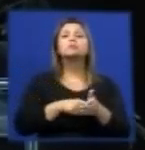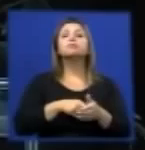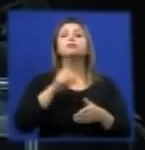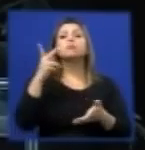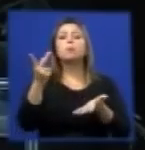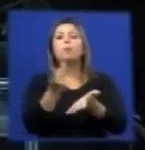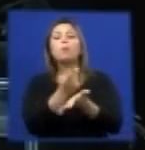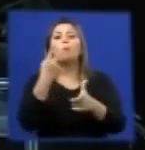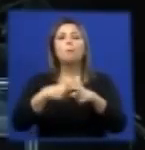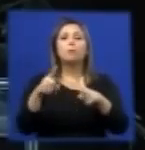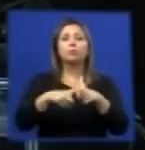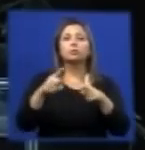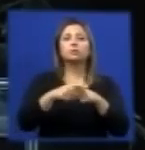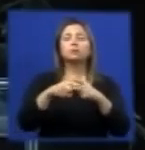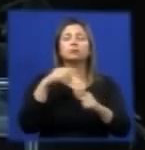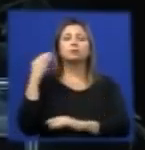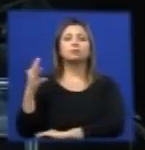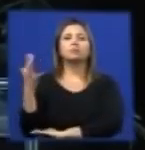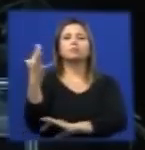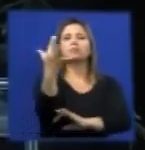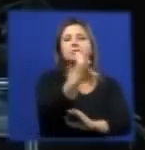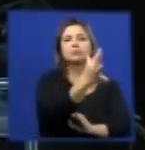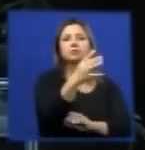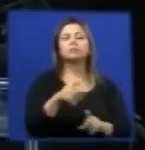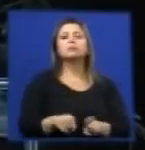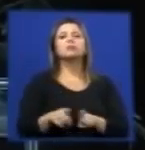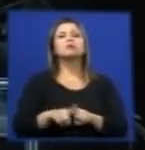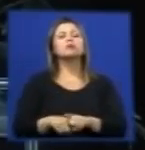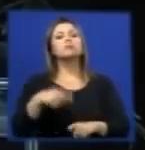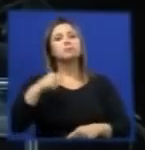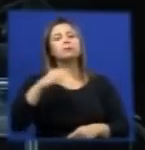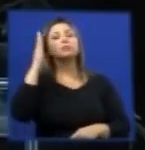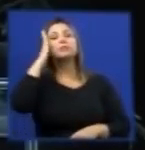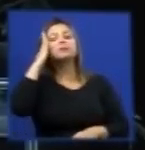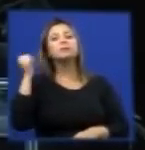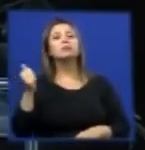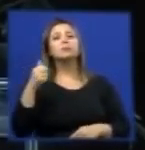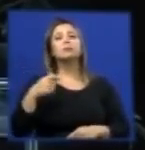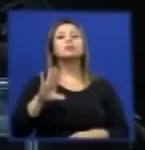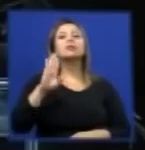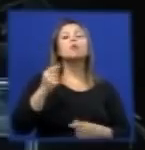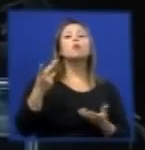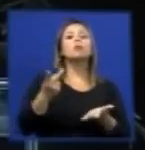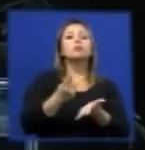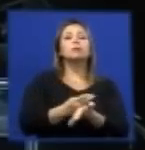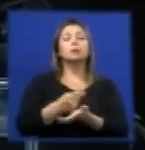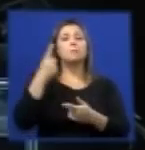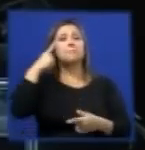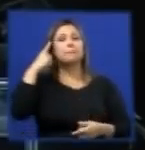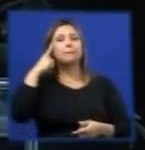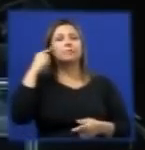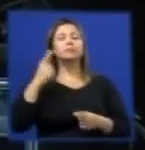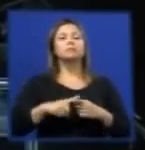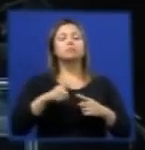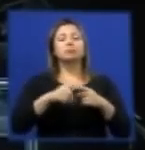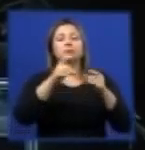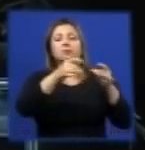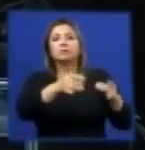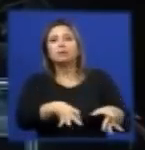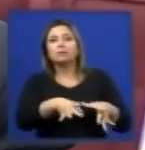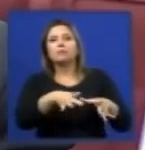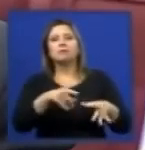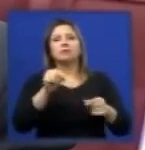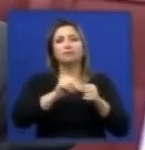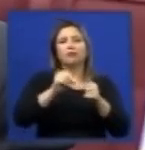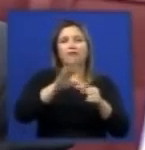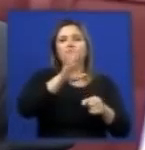impactos e riscos ambientais, levam em conta a biodisponibilidade. Não é porque ele esteja lá que irá fazer